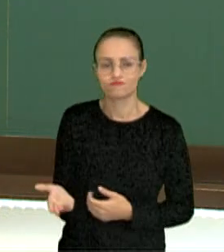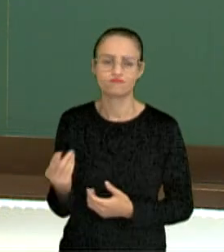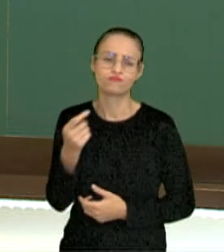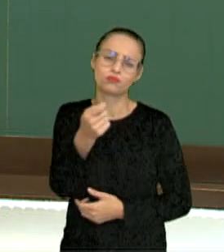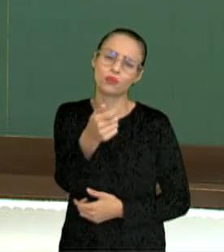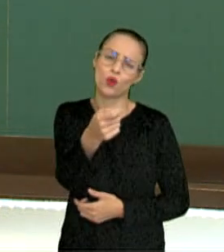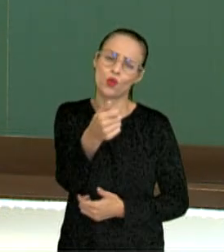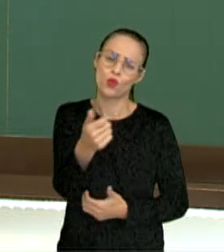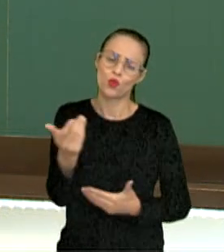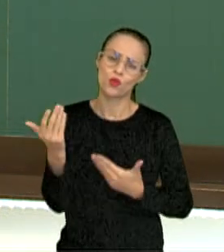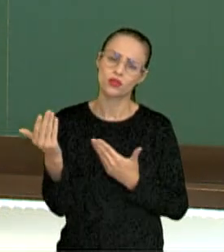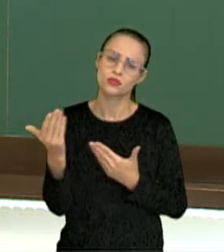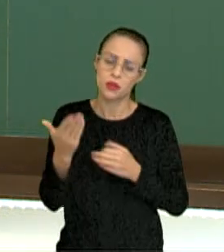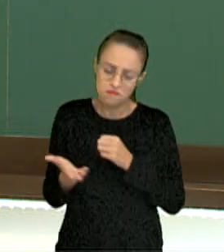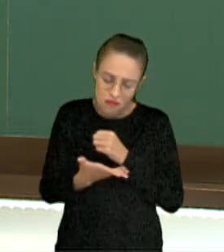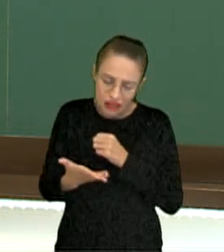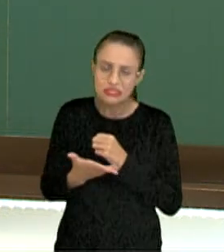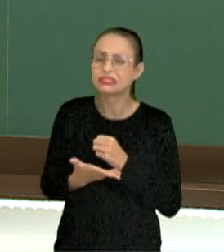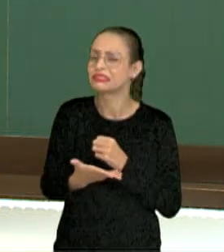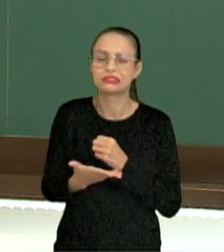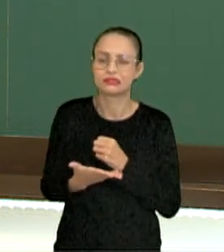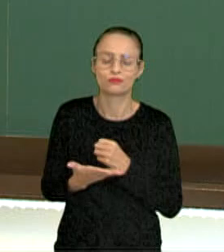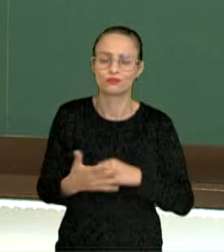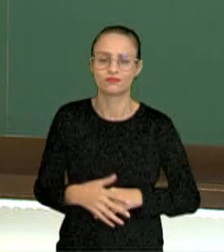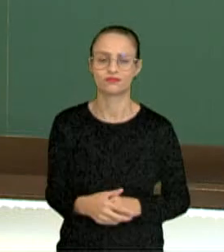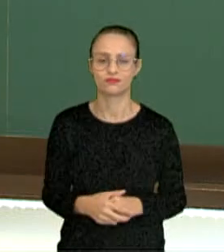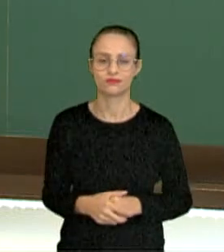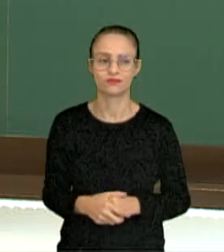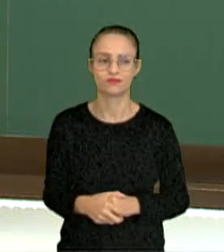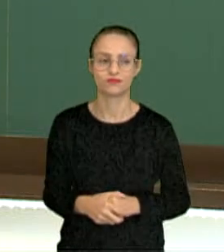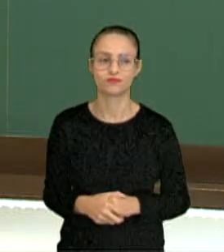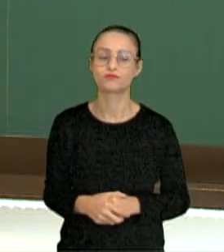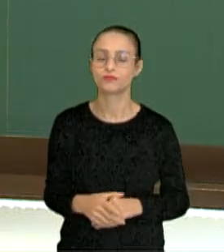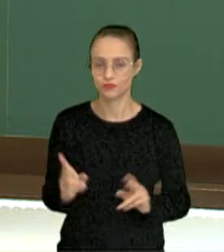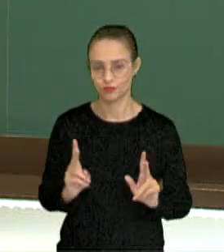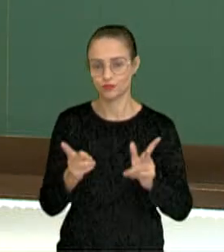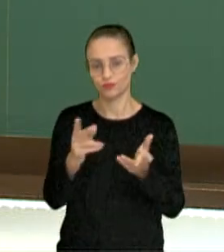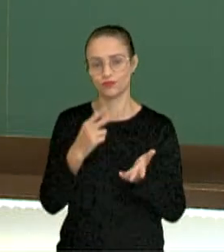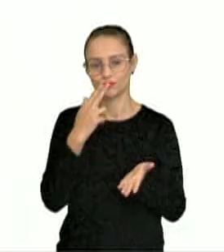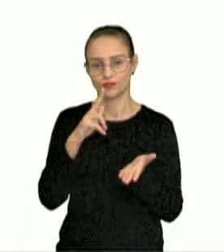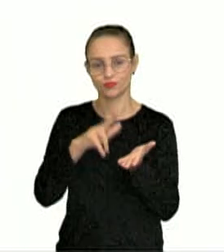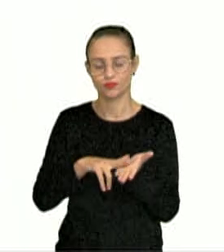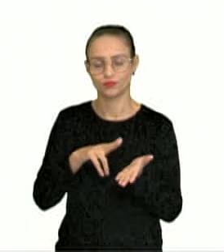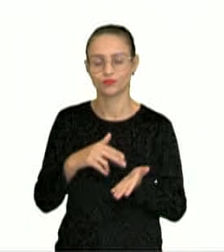tem. Ele não tem muita base para realizar aquilo. Seguindo nossa leitura,